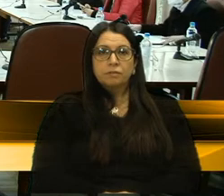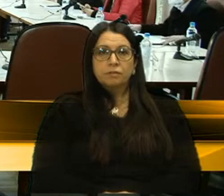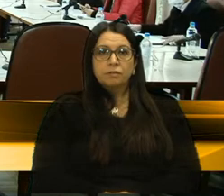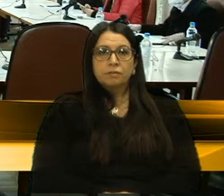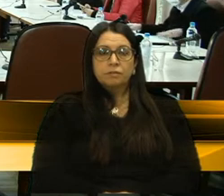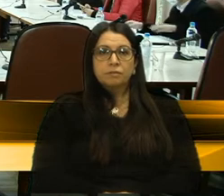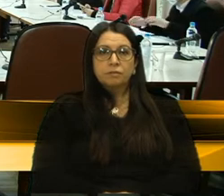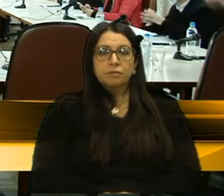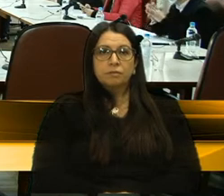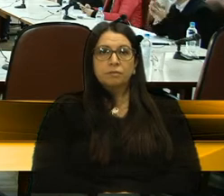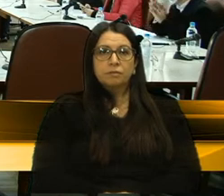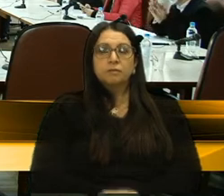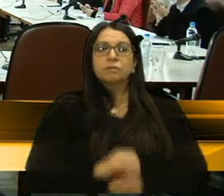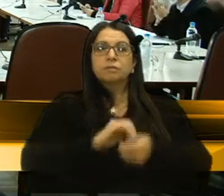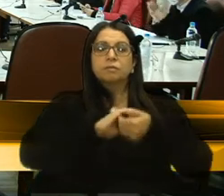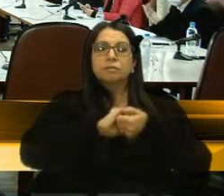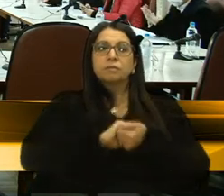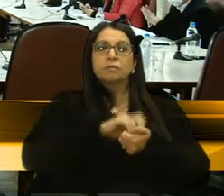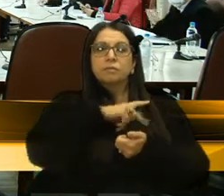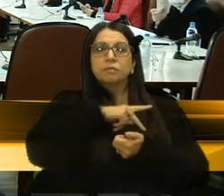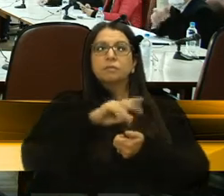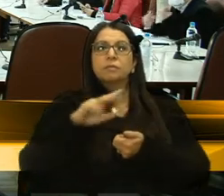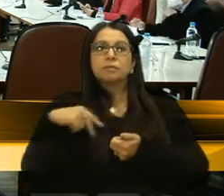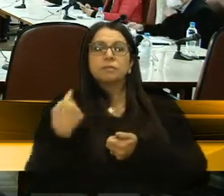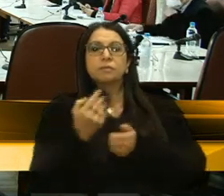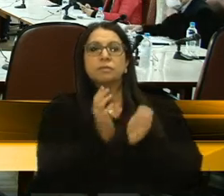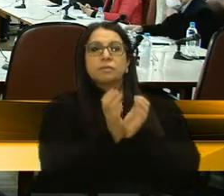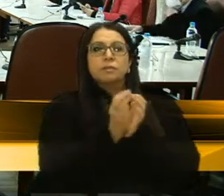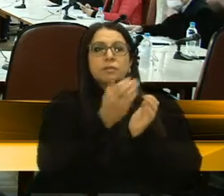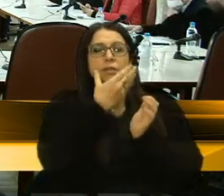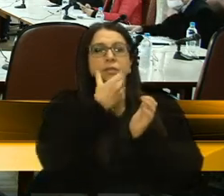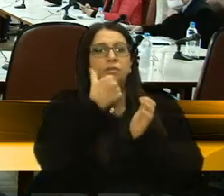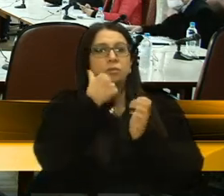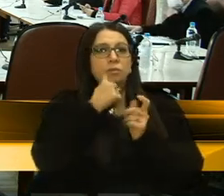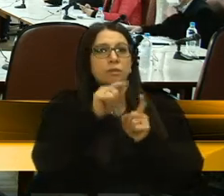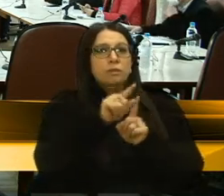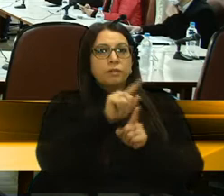Saudação, presidente, demais colegas, vereadores, vereadoras.